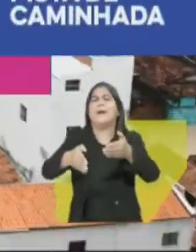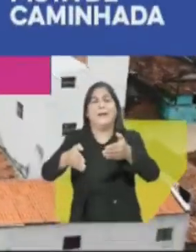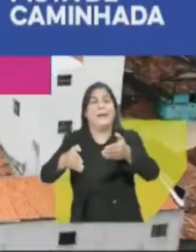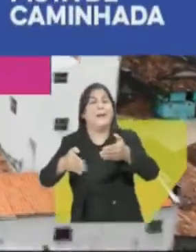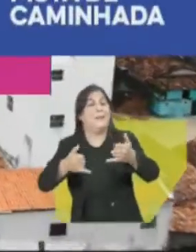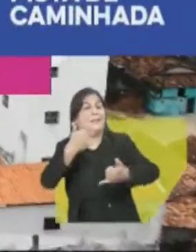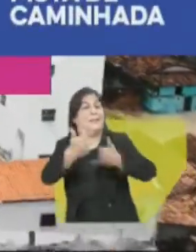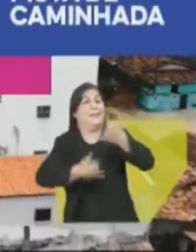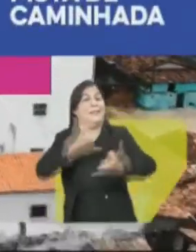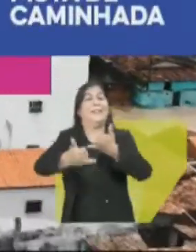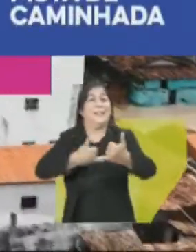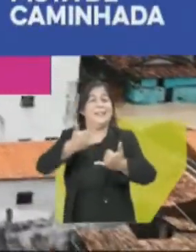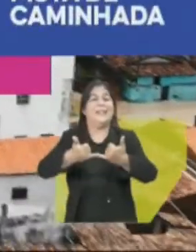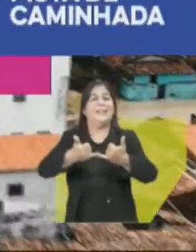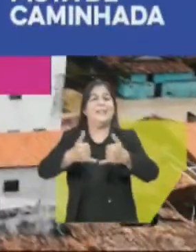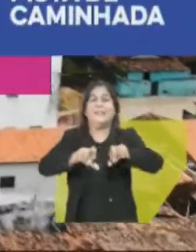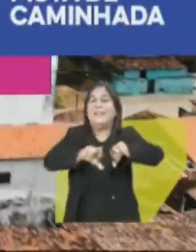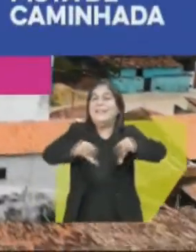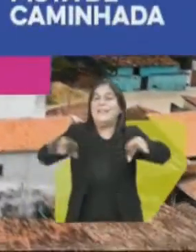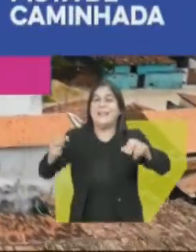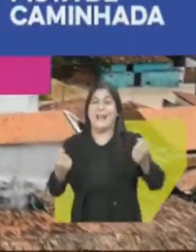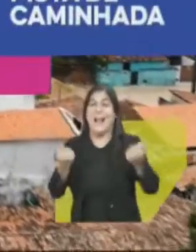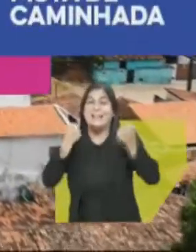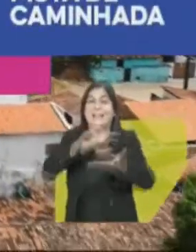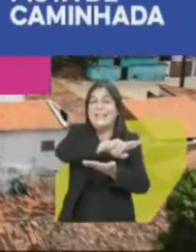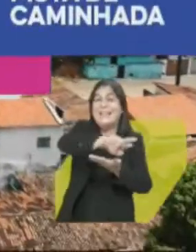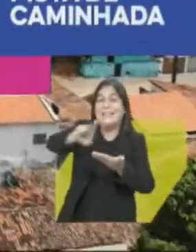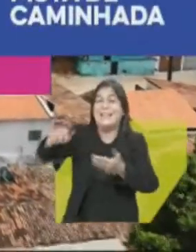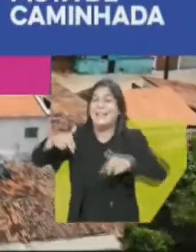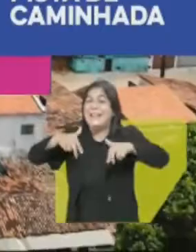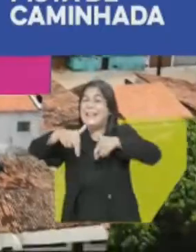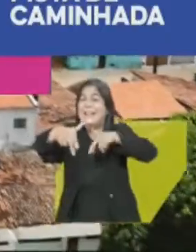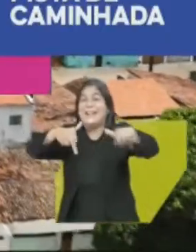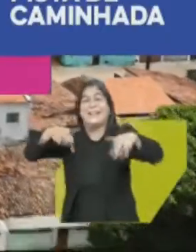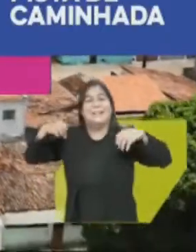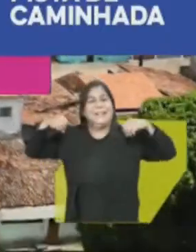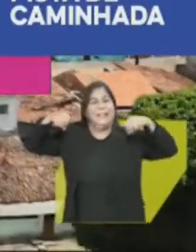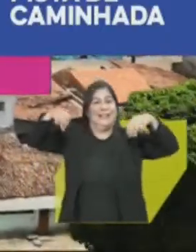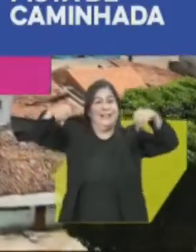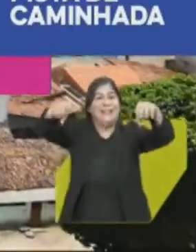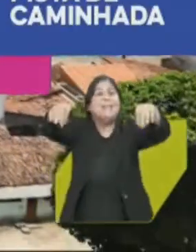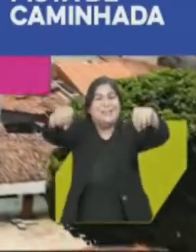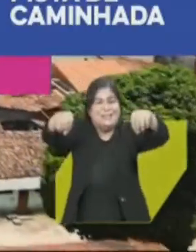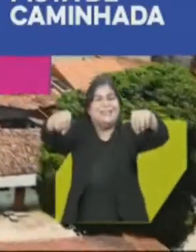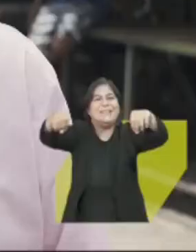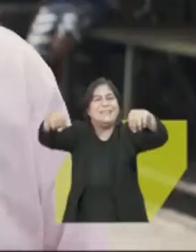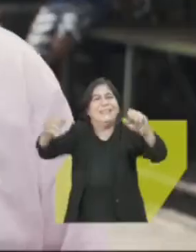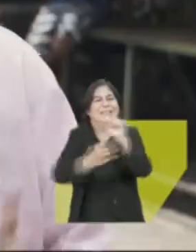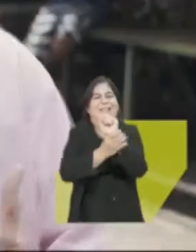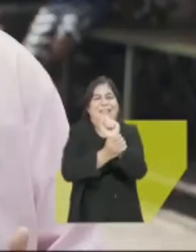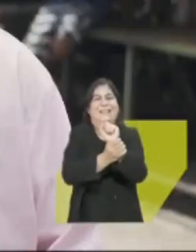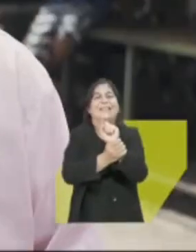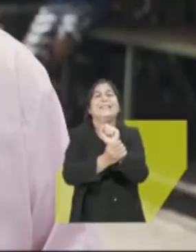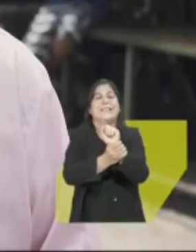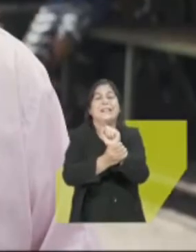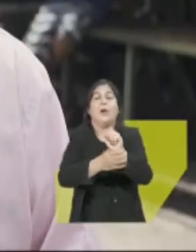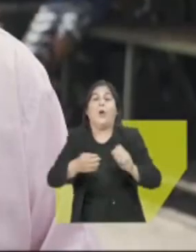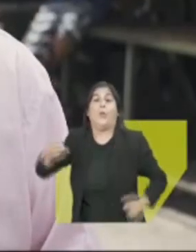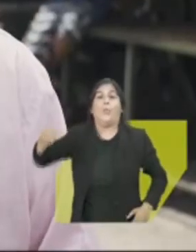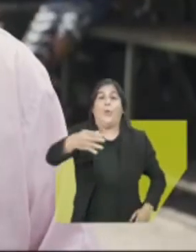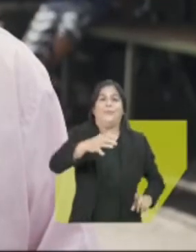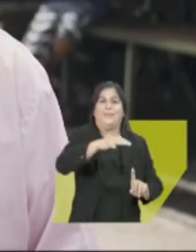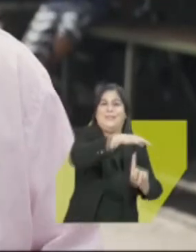as crianças, equipamentos para a prática de exercícios, pista de caminhada, tudo com segurança e bem iluminado. Vou fazer o novo